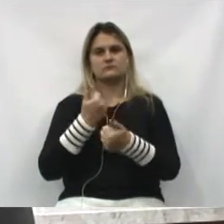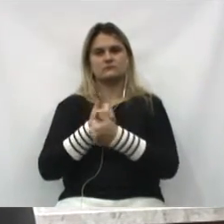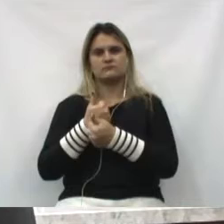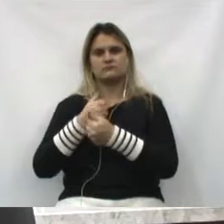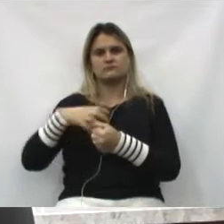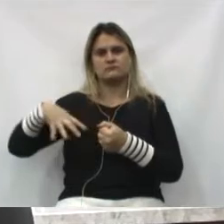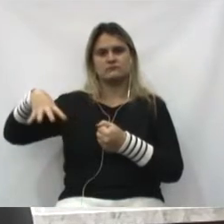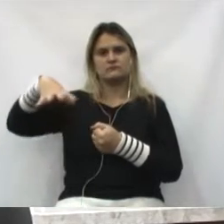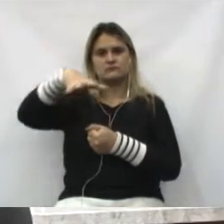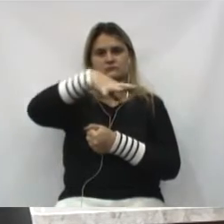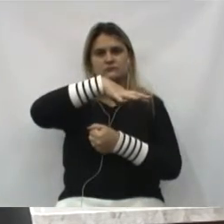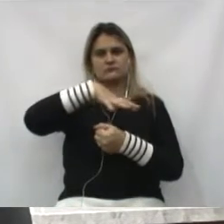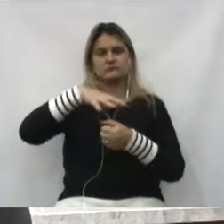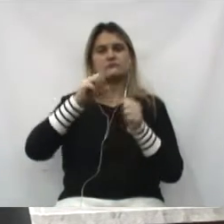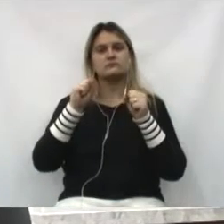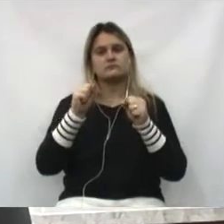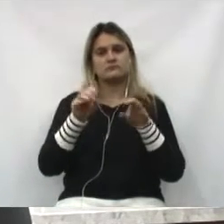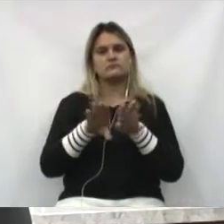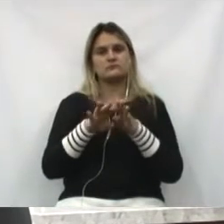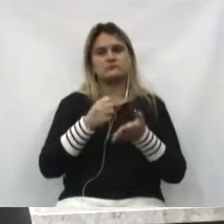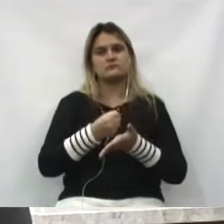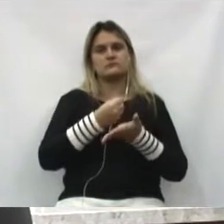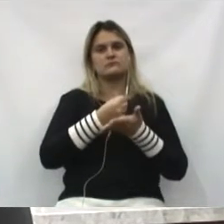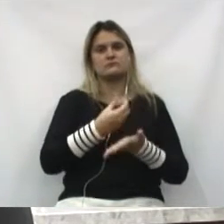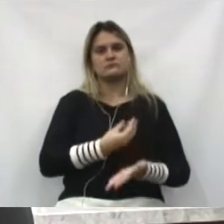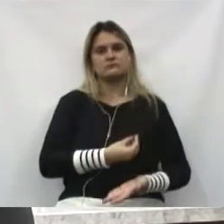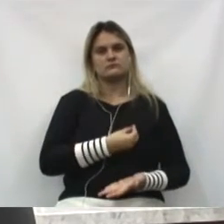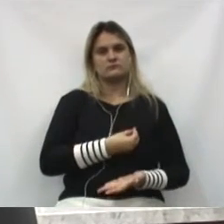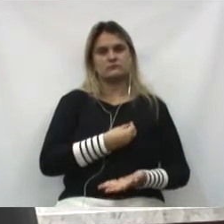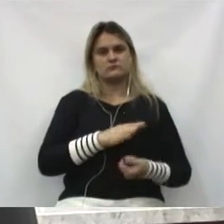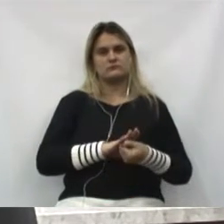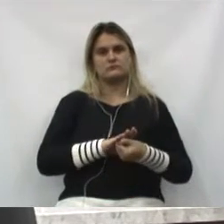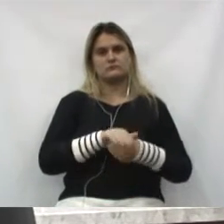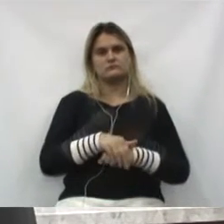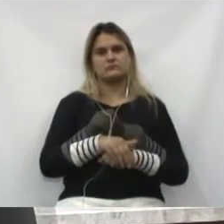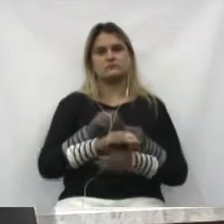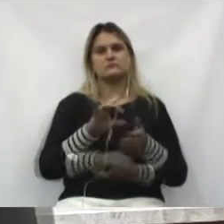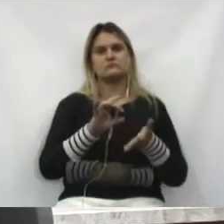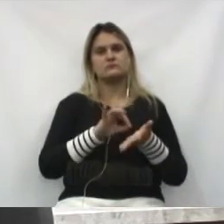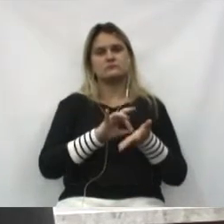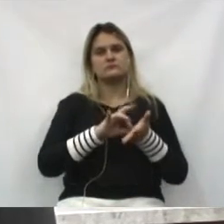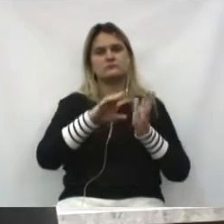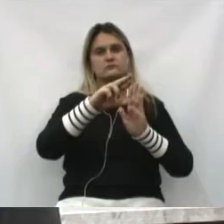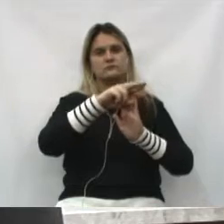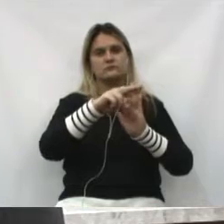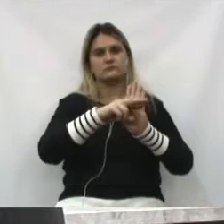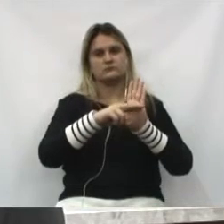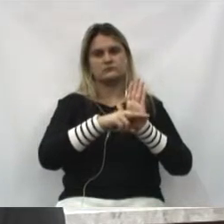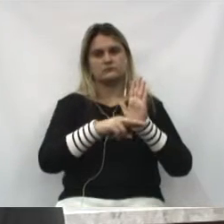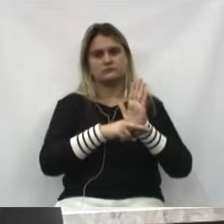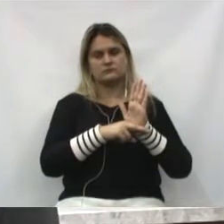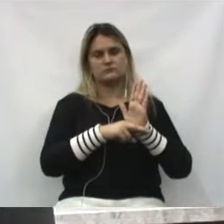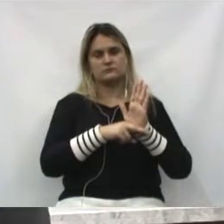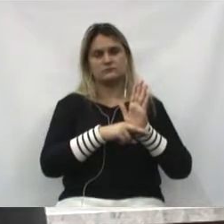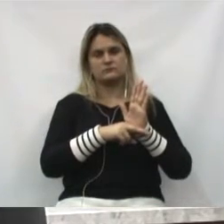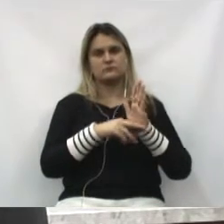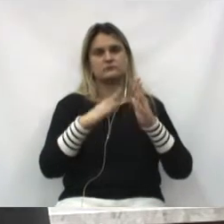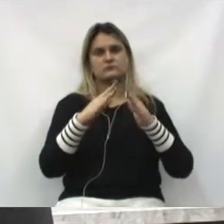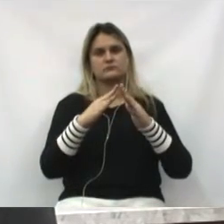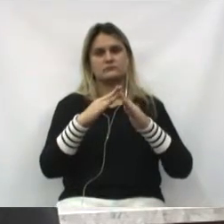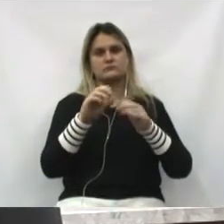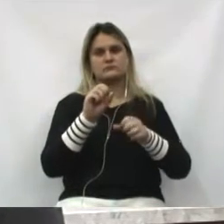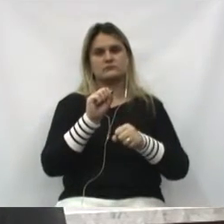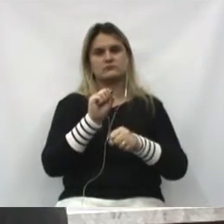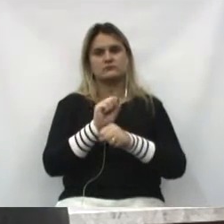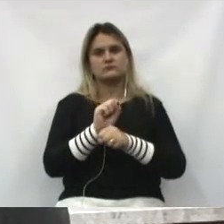e poderá até salvar vidas durante a noite. O vereador também comentou sobre a padronização